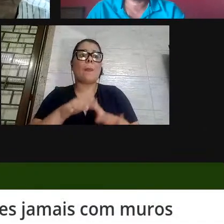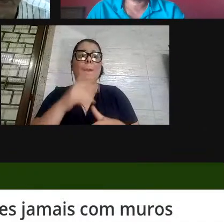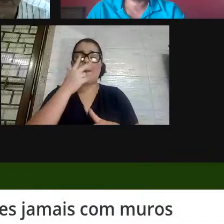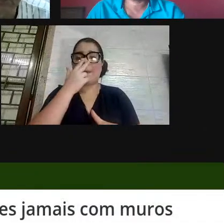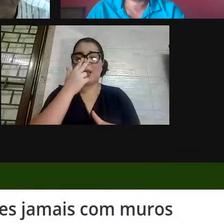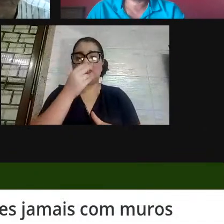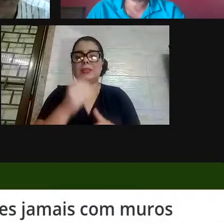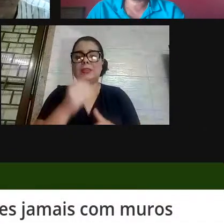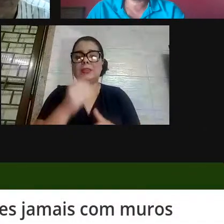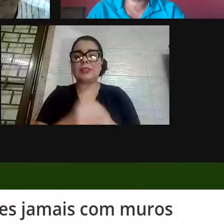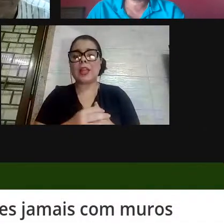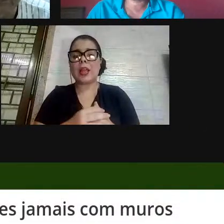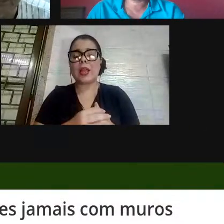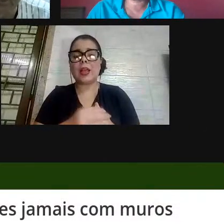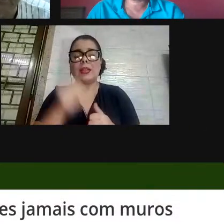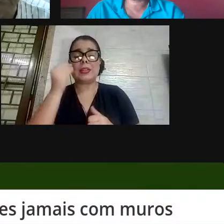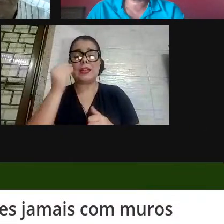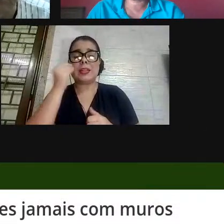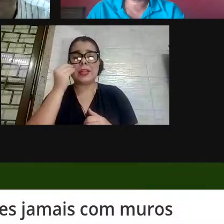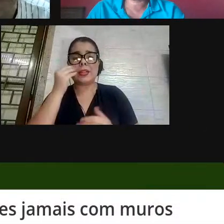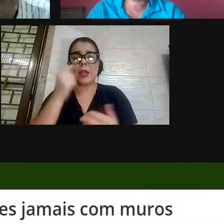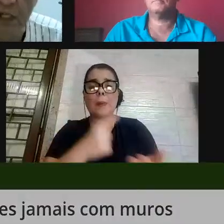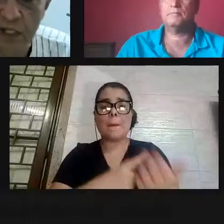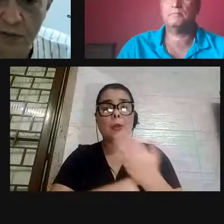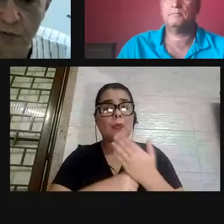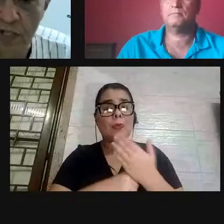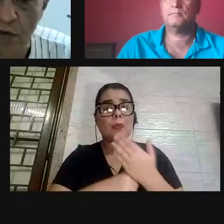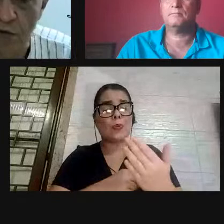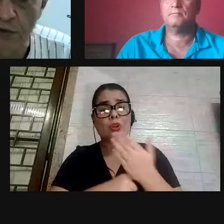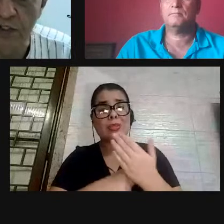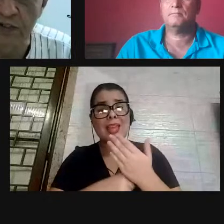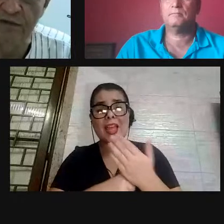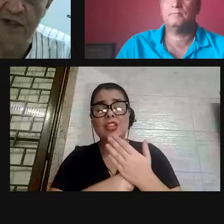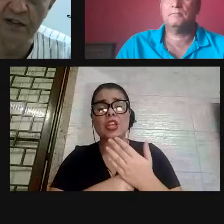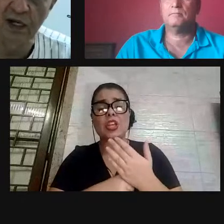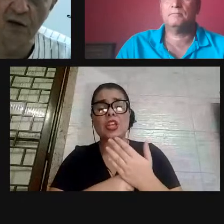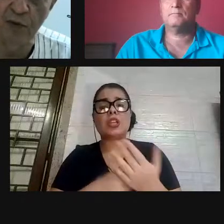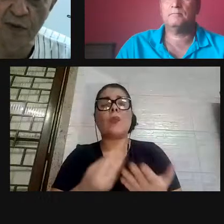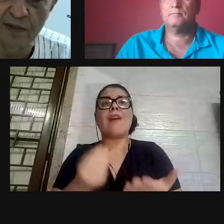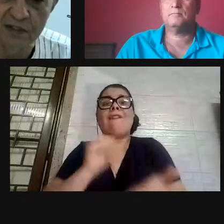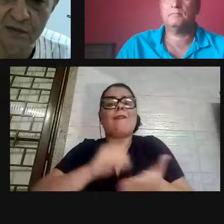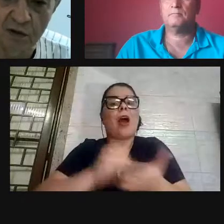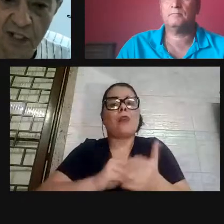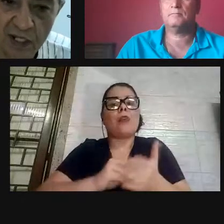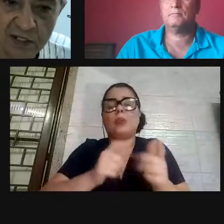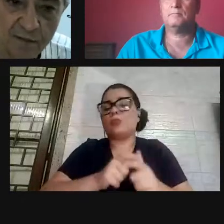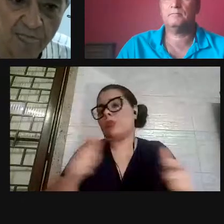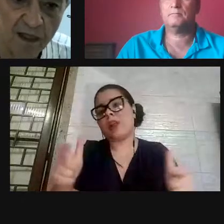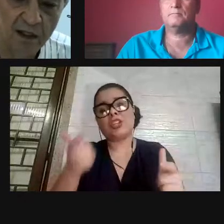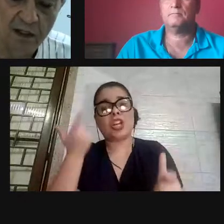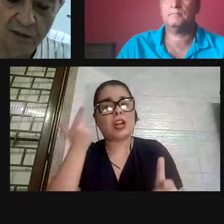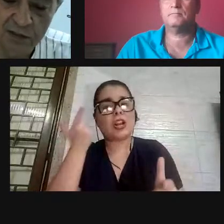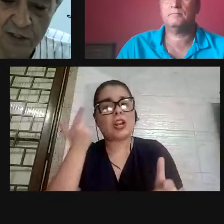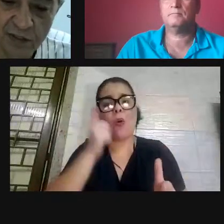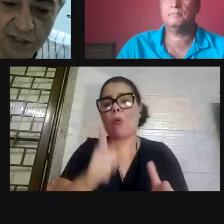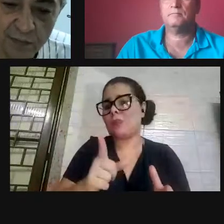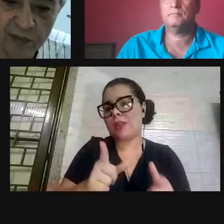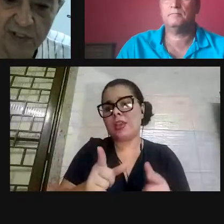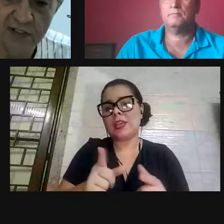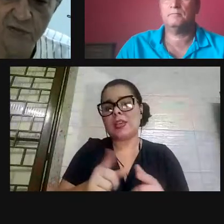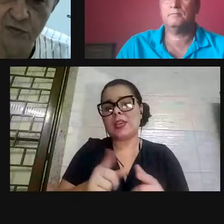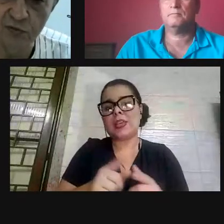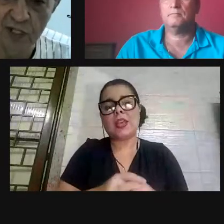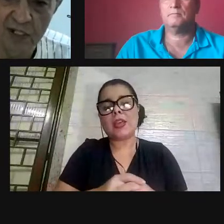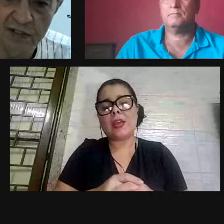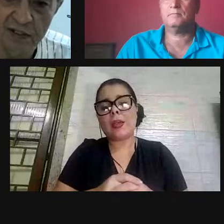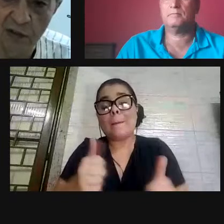que protege para uma tempestade muito grande, então ele não dá conta de enfrentar o problema da desigualdade. Nós temos